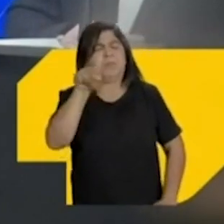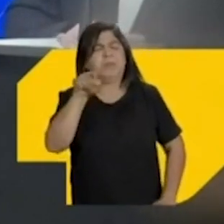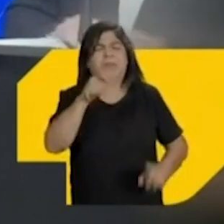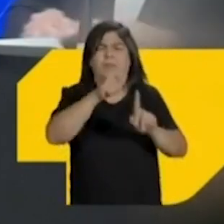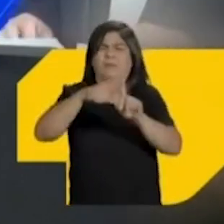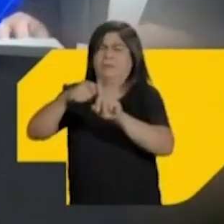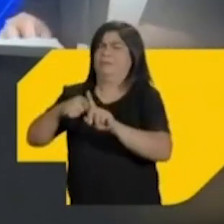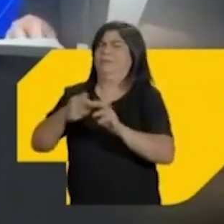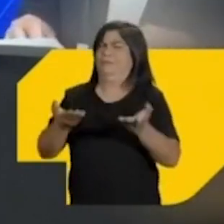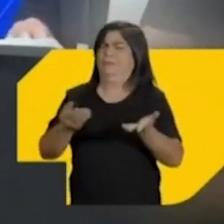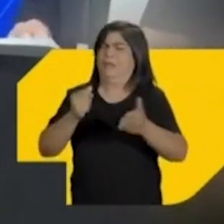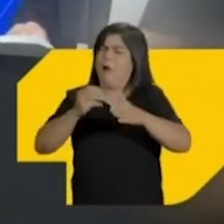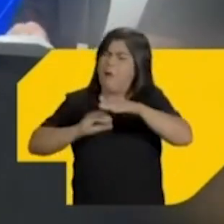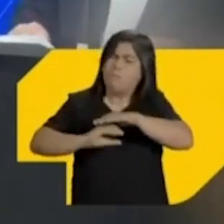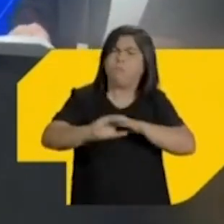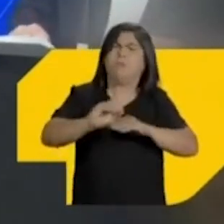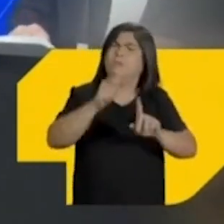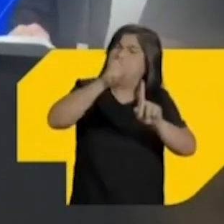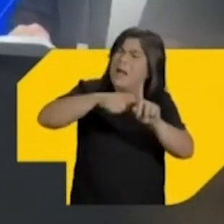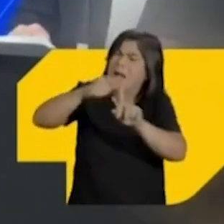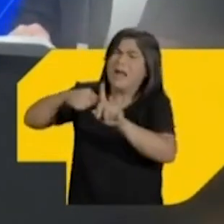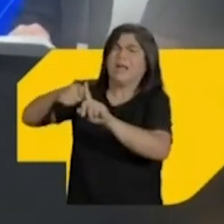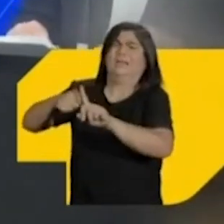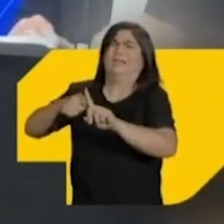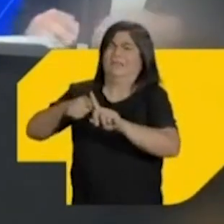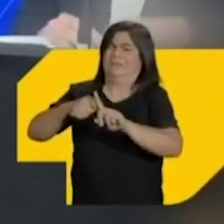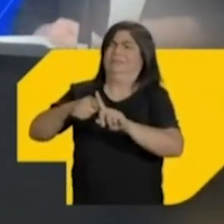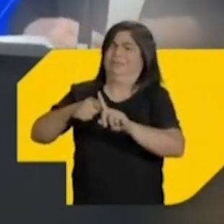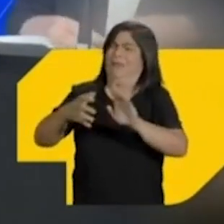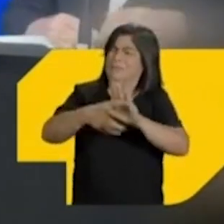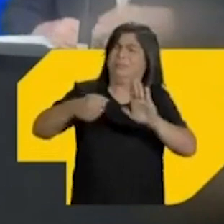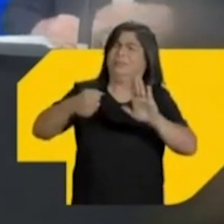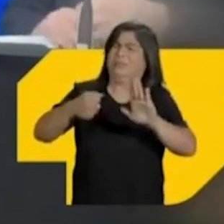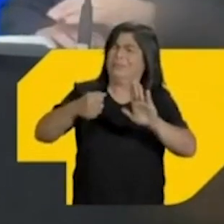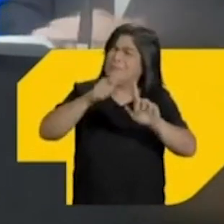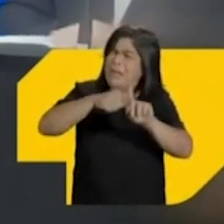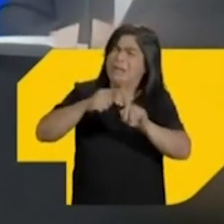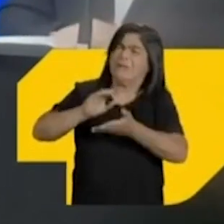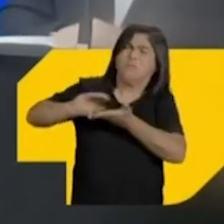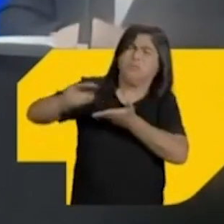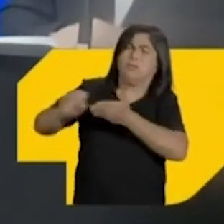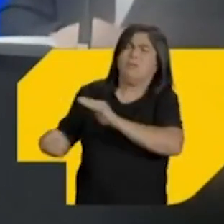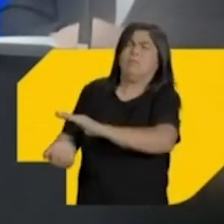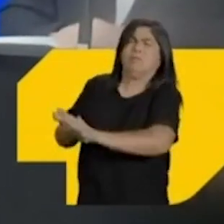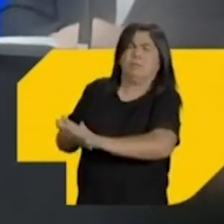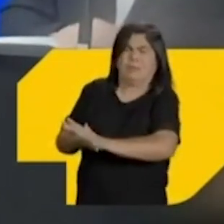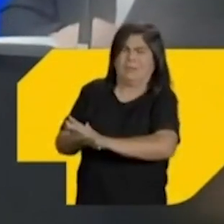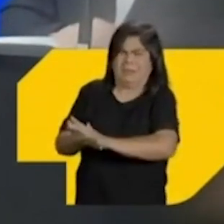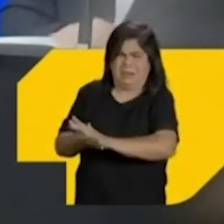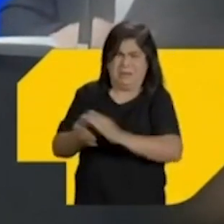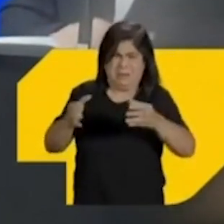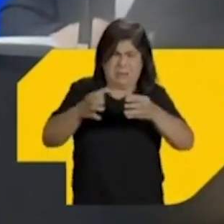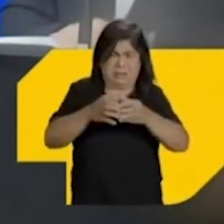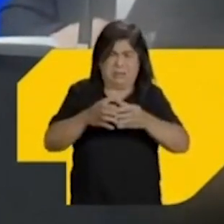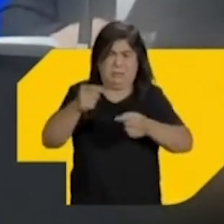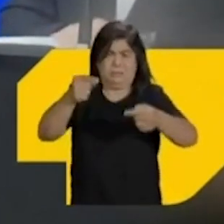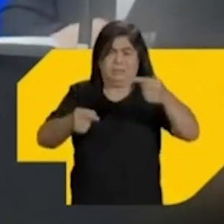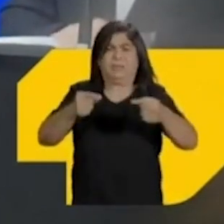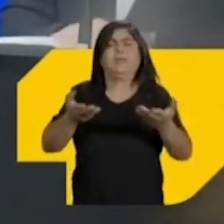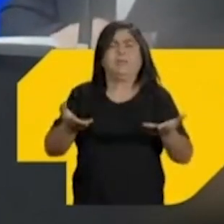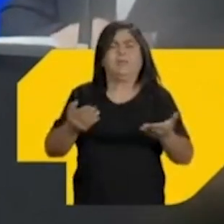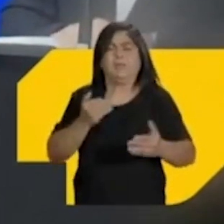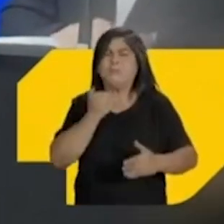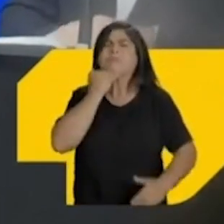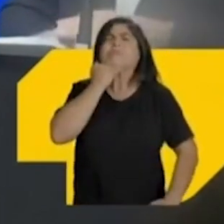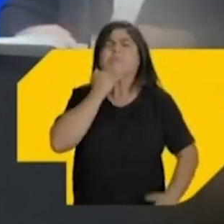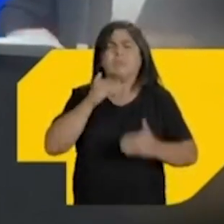vai precisar de quanto? Uns 120 mil. E essa propina era repassada todo mês para fazer a sua campanha. E você vem com